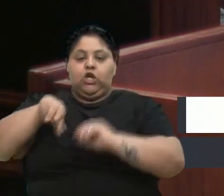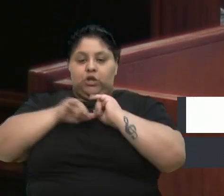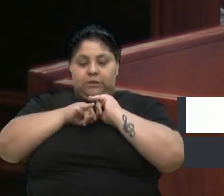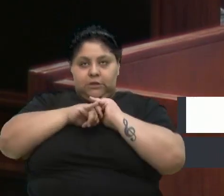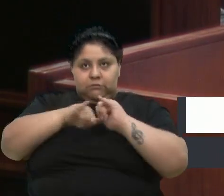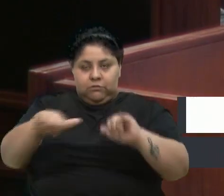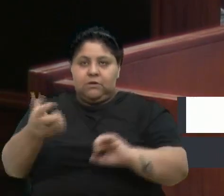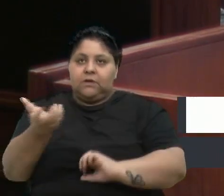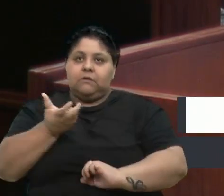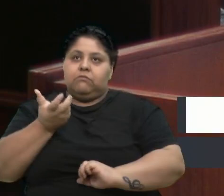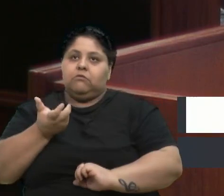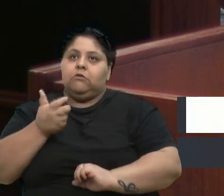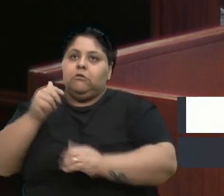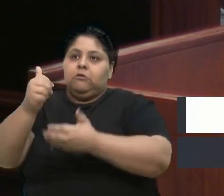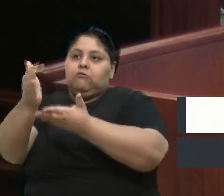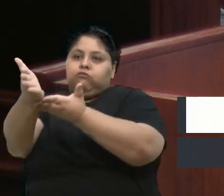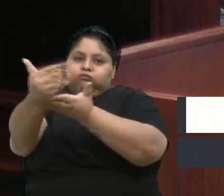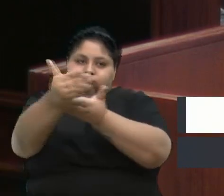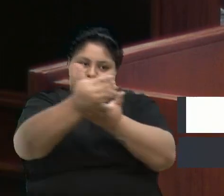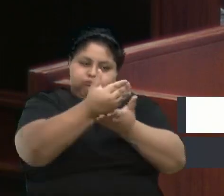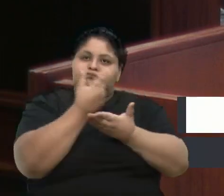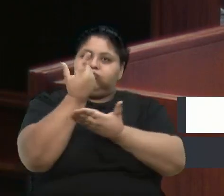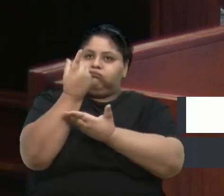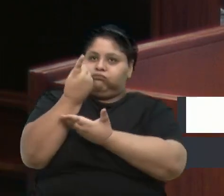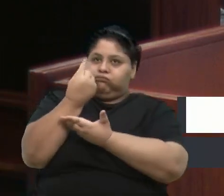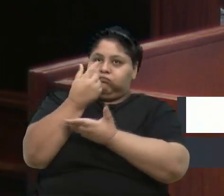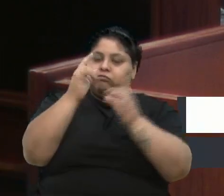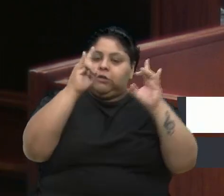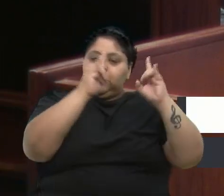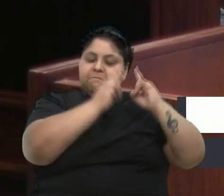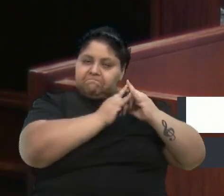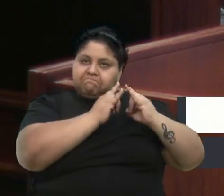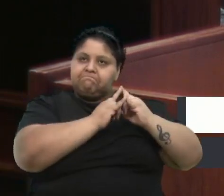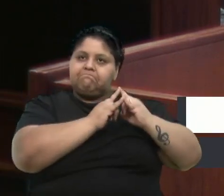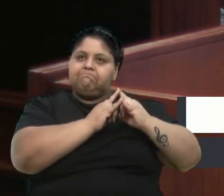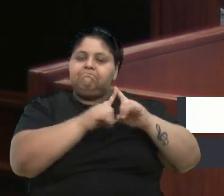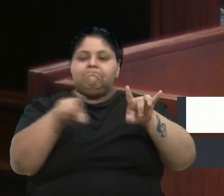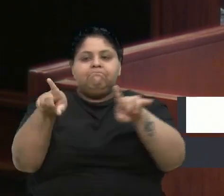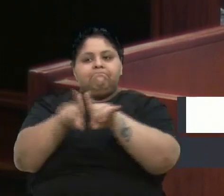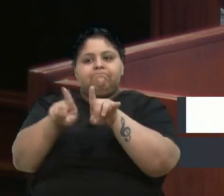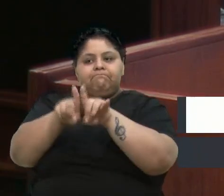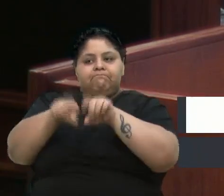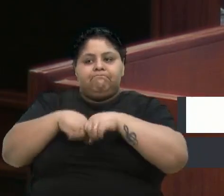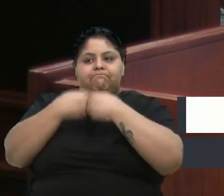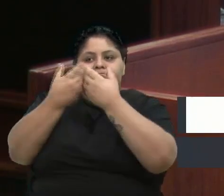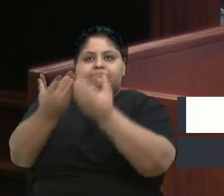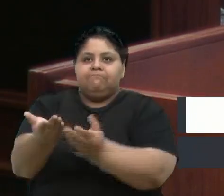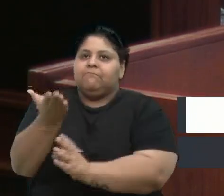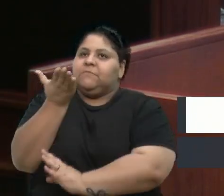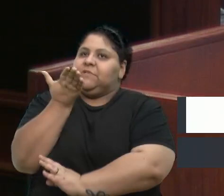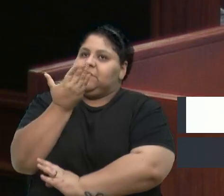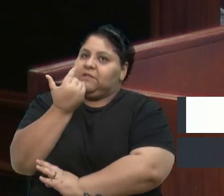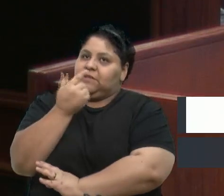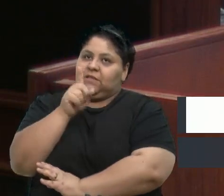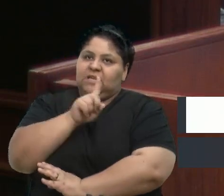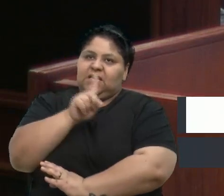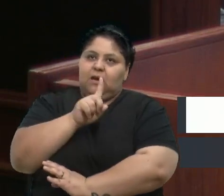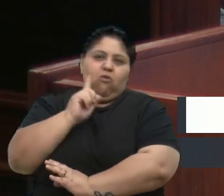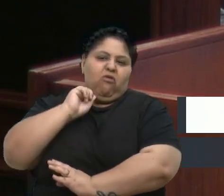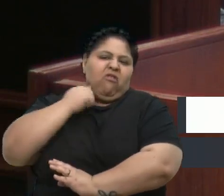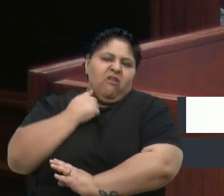busca arrecadar recursos financeiros para as instituições e também doações de alimentos não perecíveis,